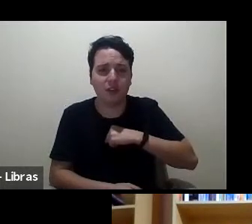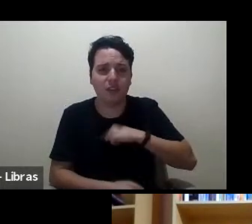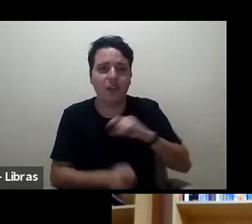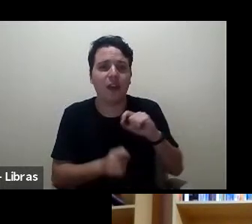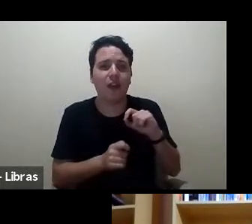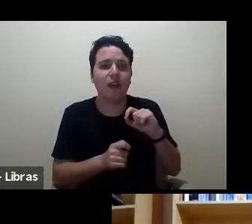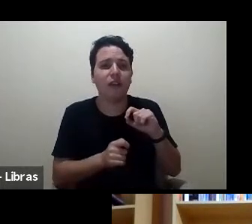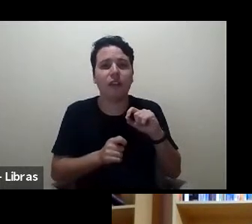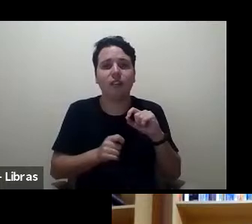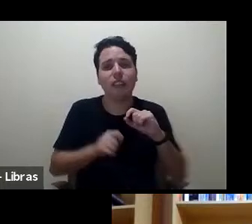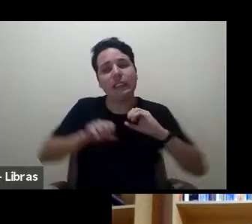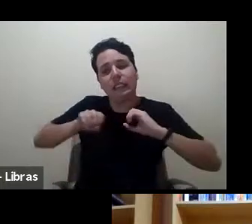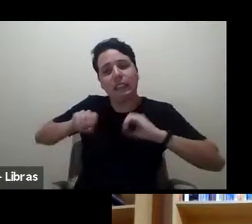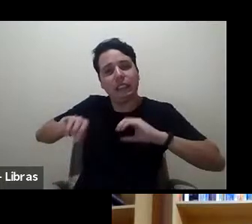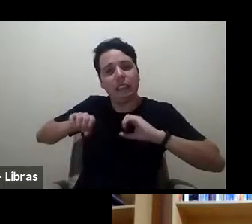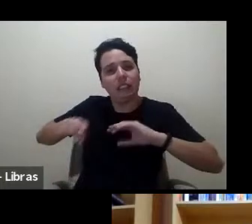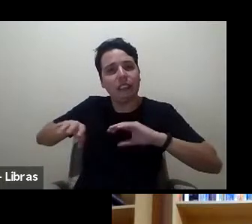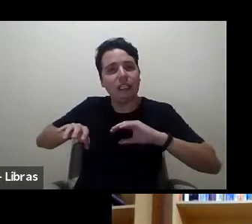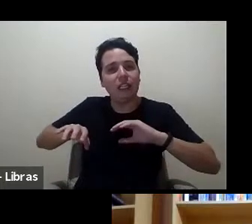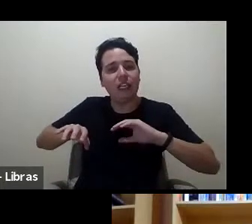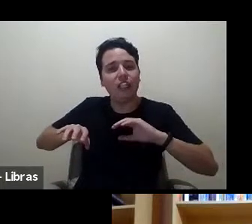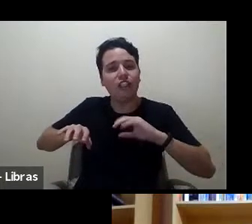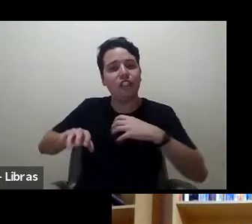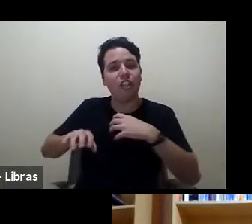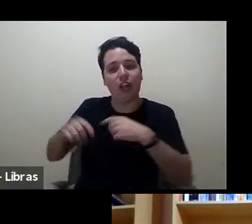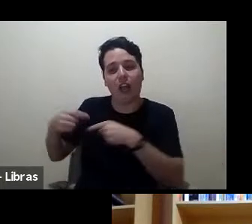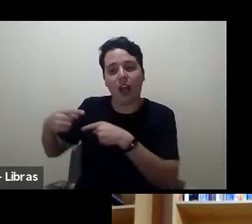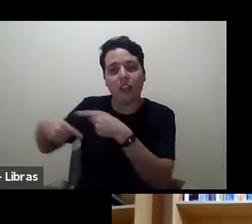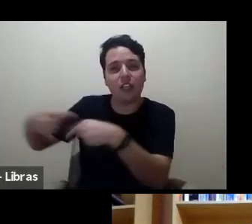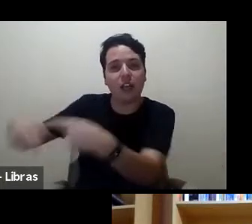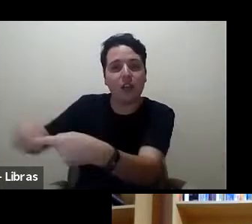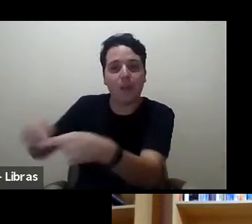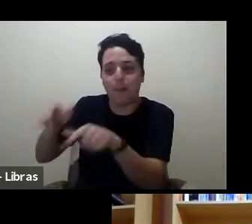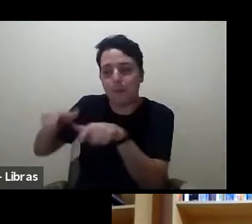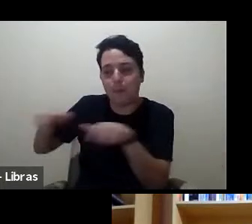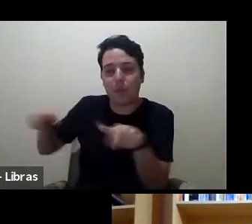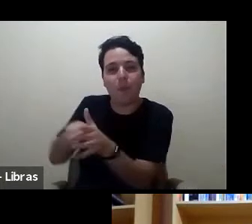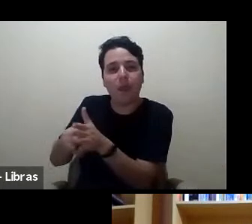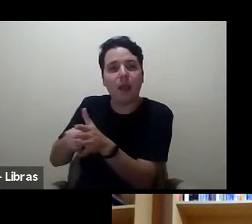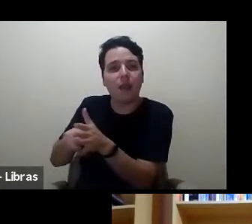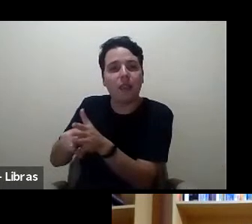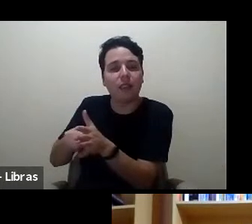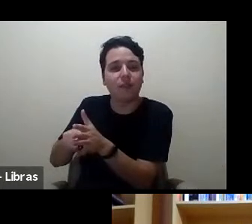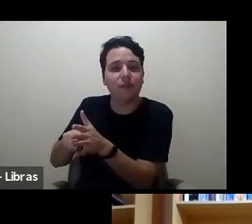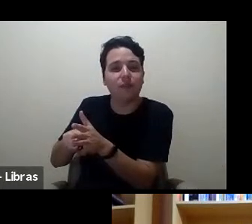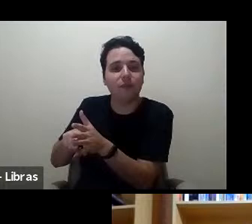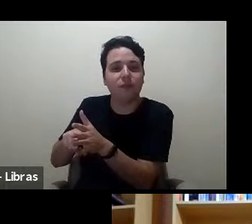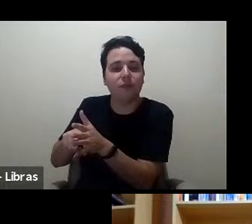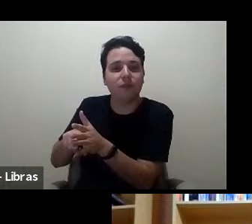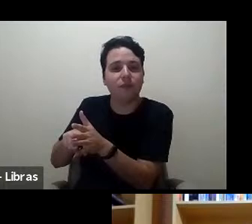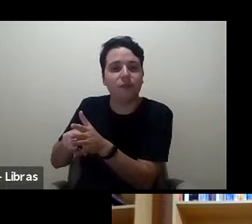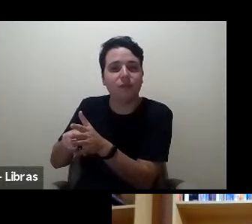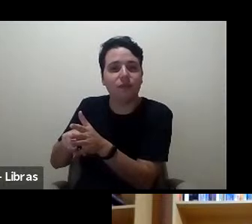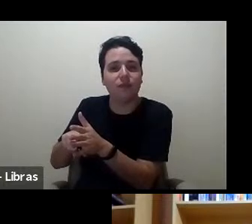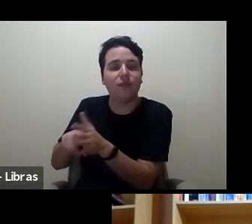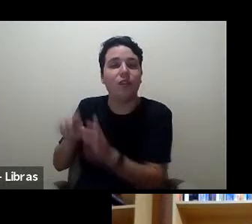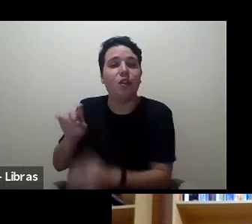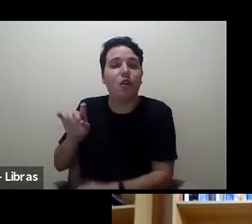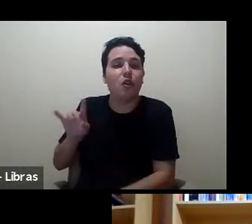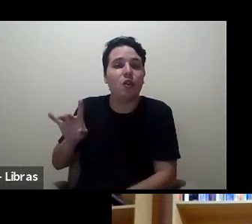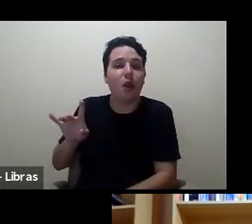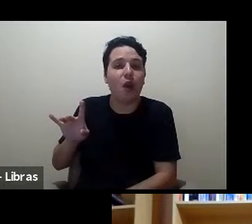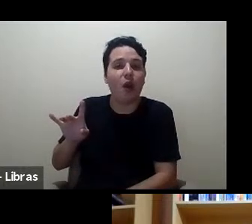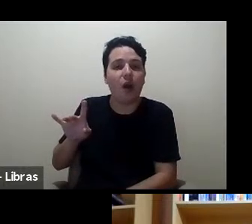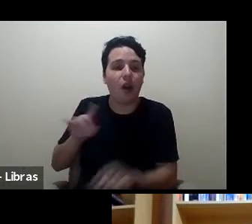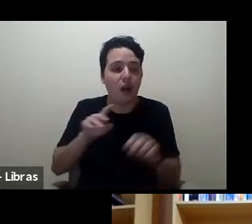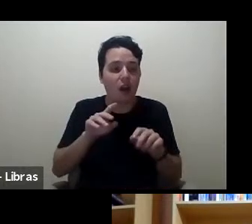educando as gerações de pesquisadores e pesquisadoras e dizem, olha, só cita resenhas